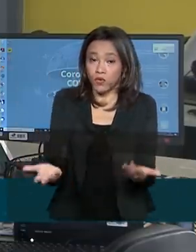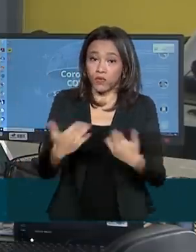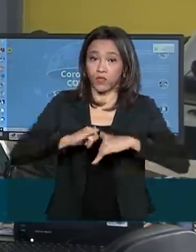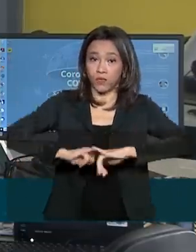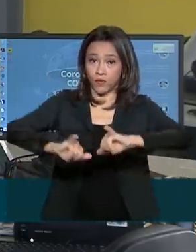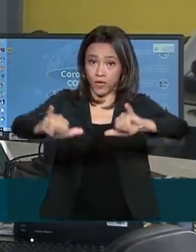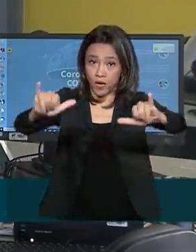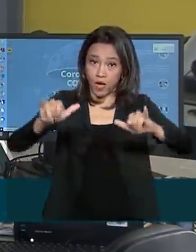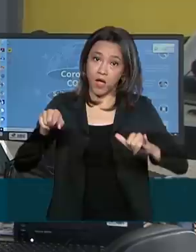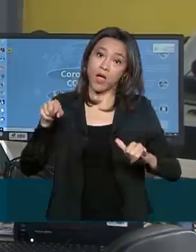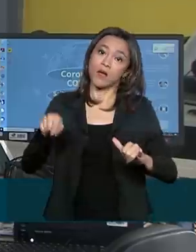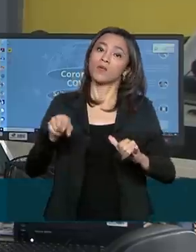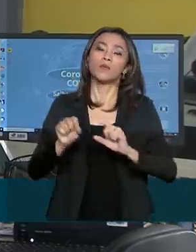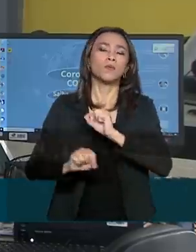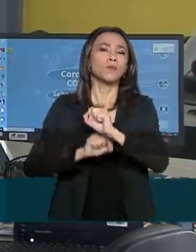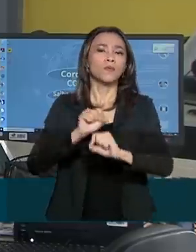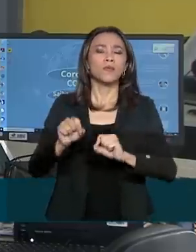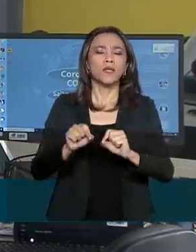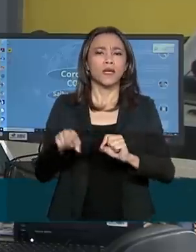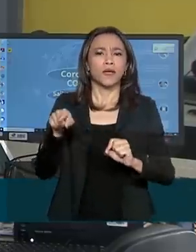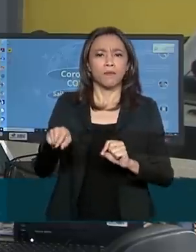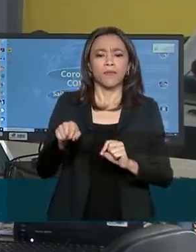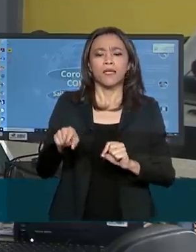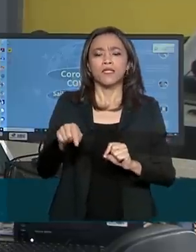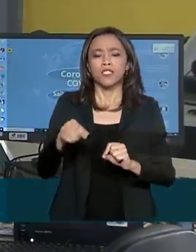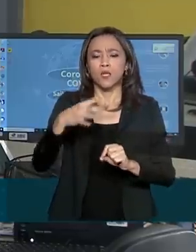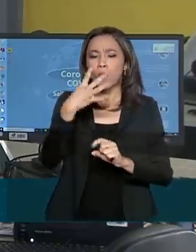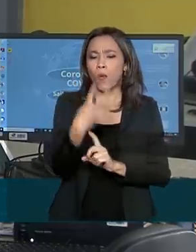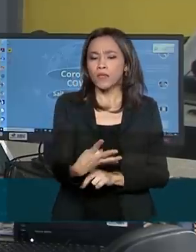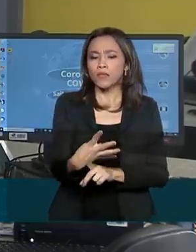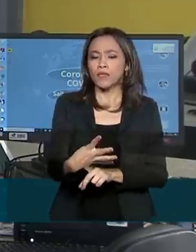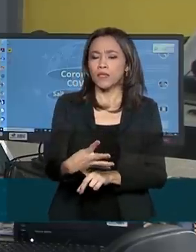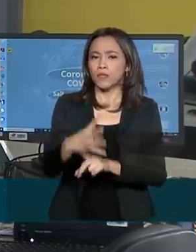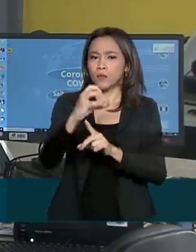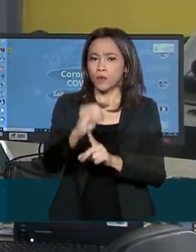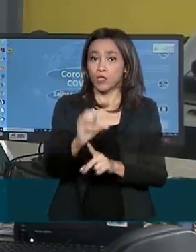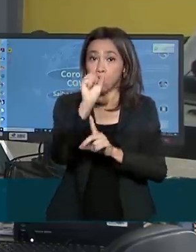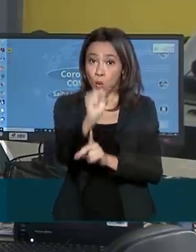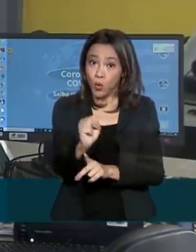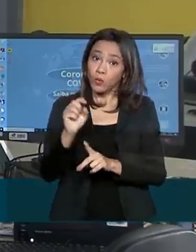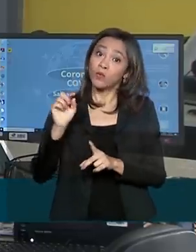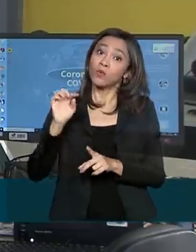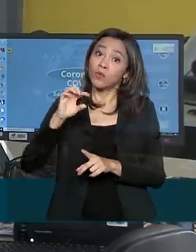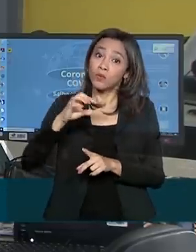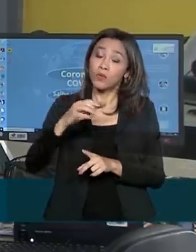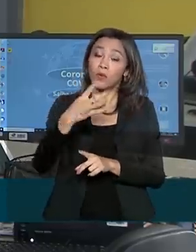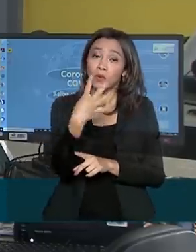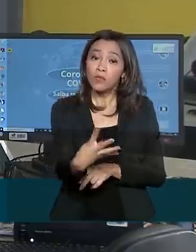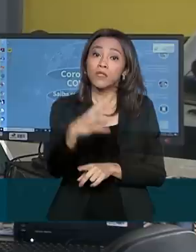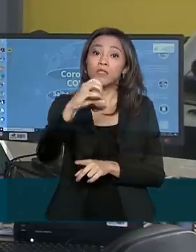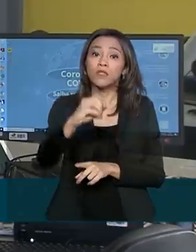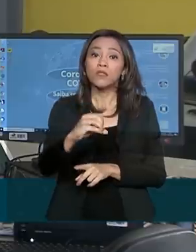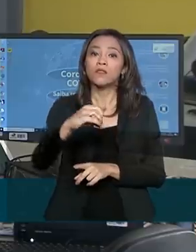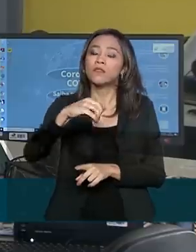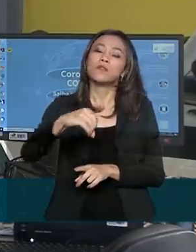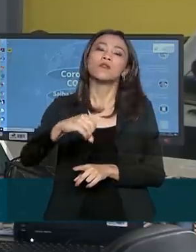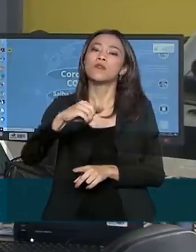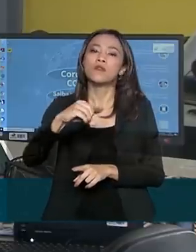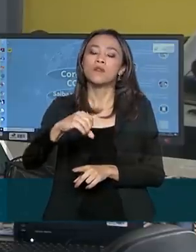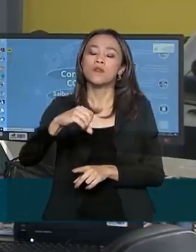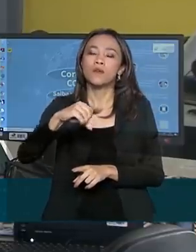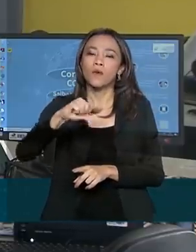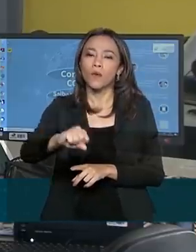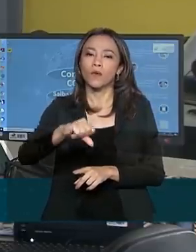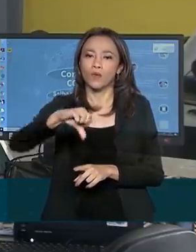Diário Oficial da União. A habilitação no Paraná de 408 novos leitos de UTI para adultos e 26 infantis.